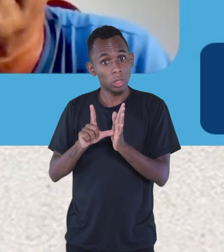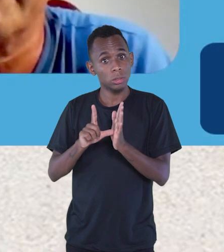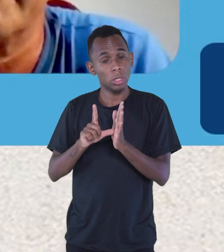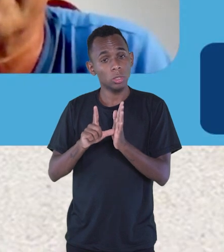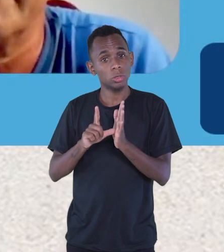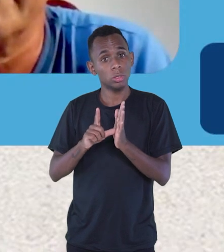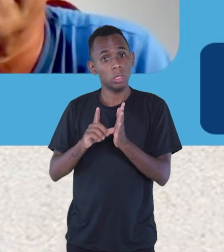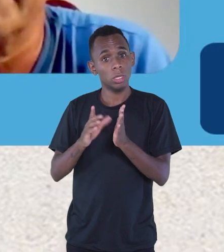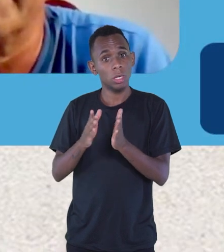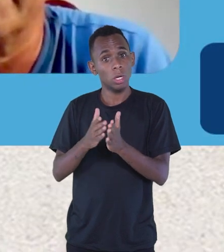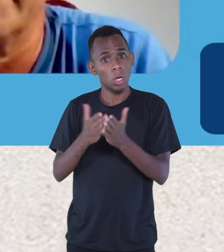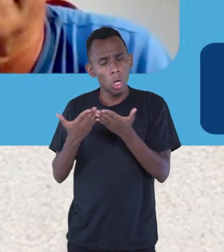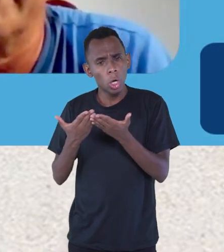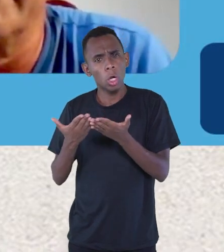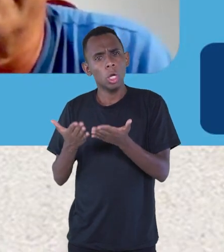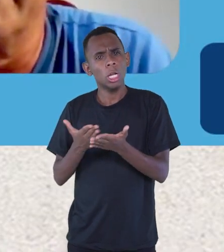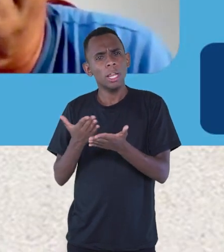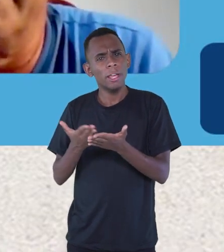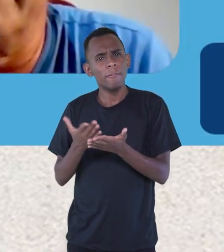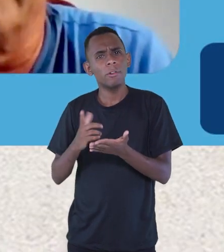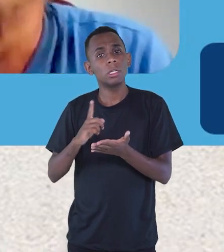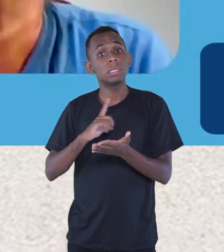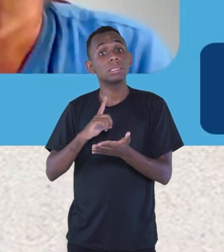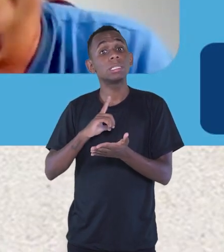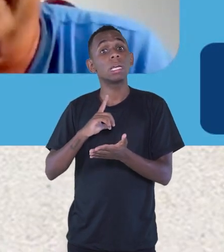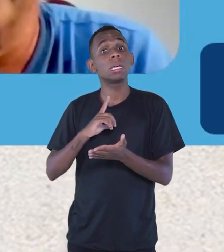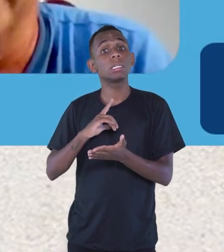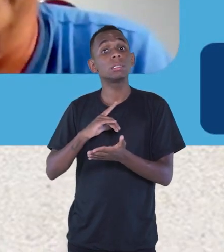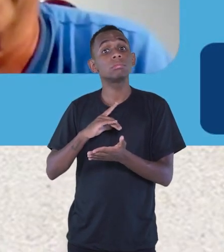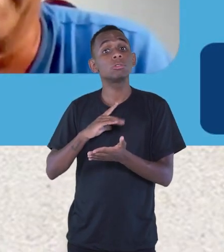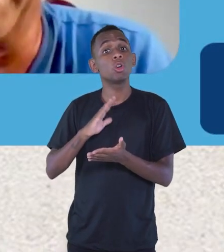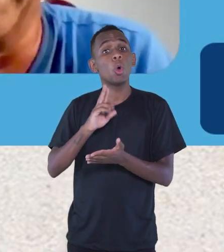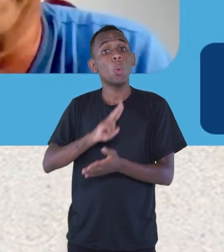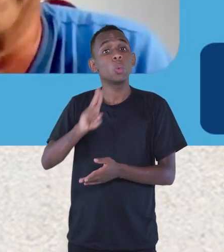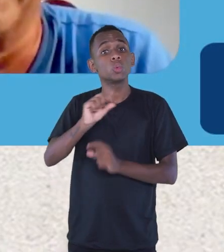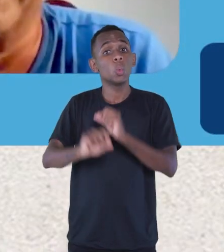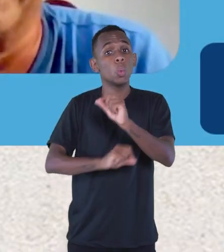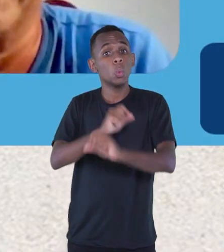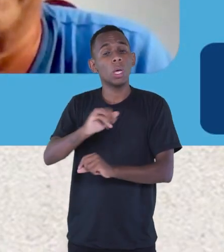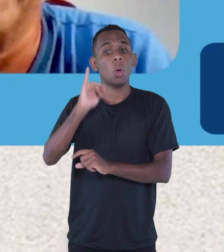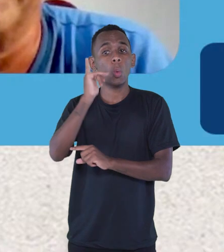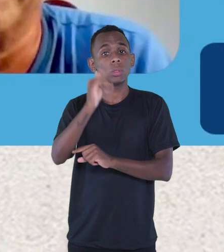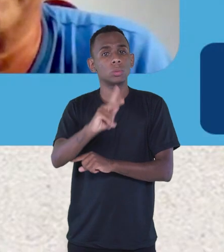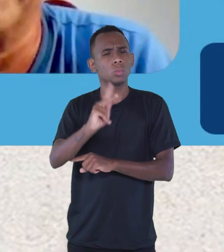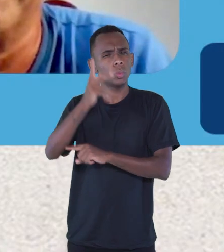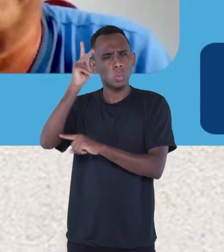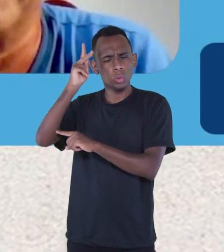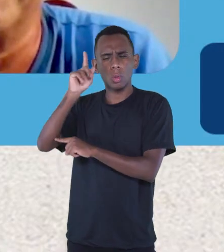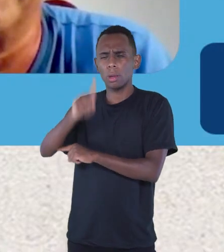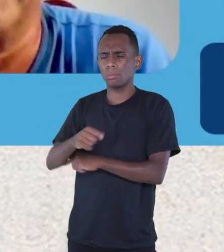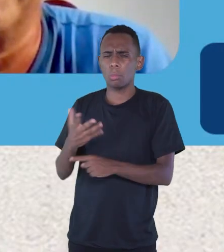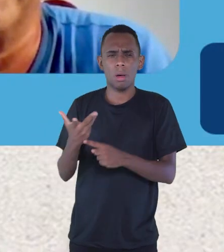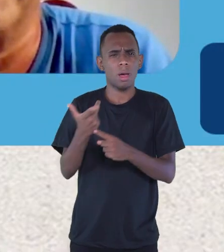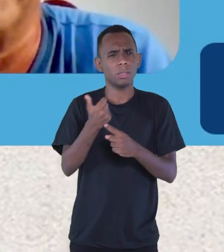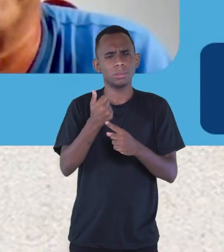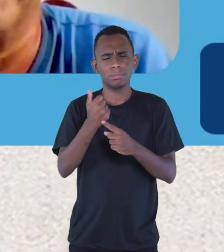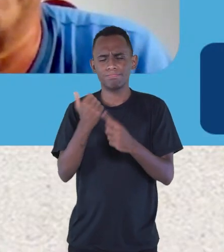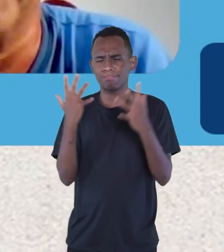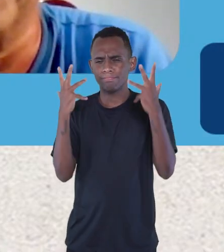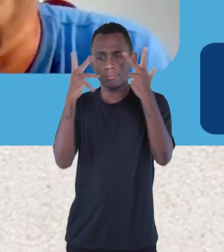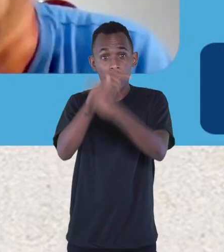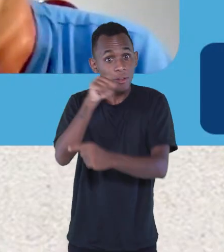a cultura de fazer, a contação de histórias, que é uma arte muito bonita e que você